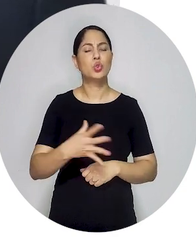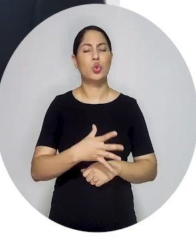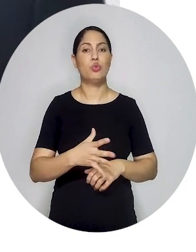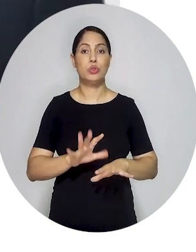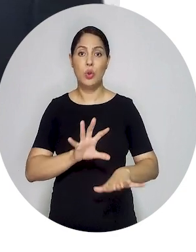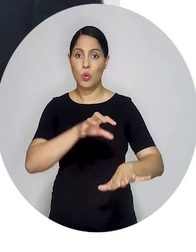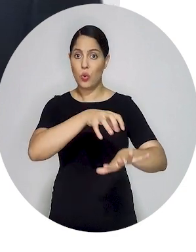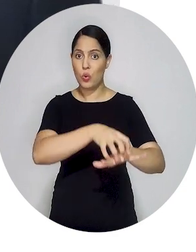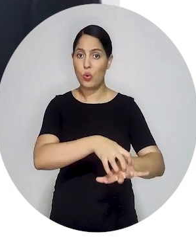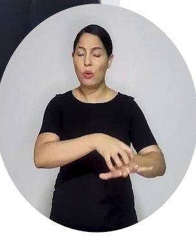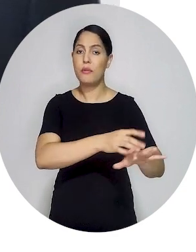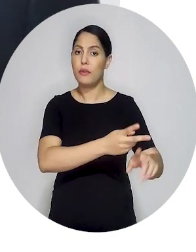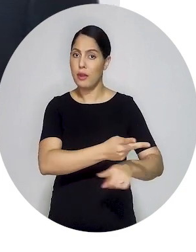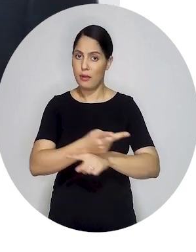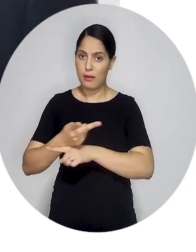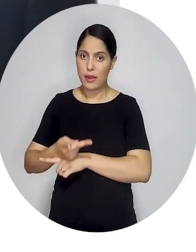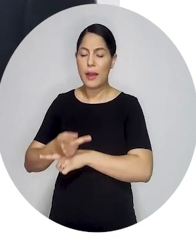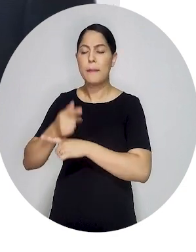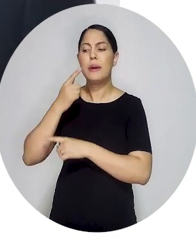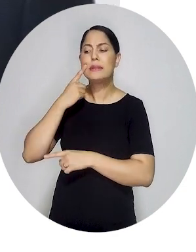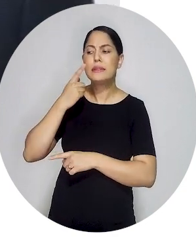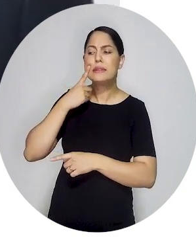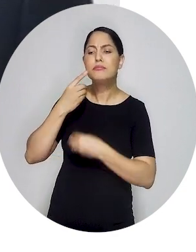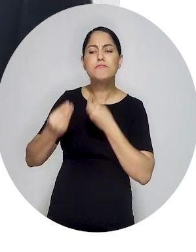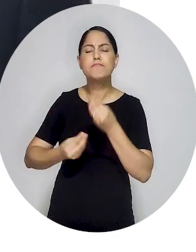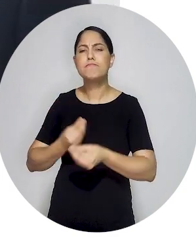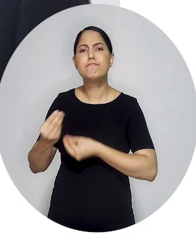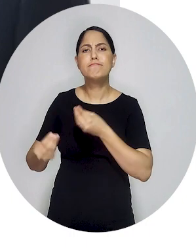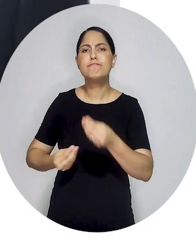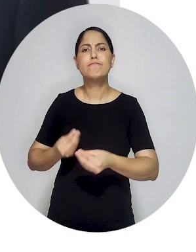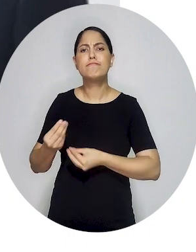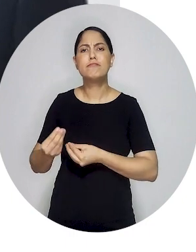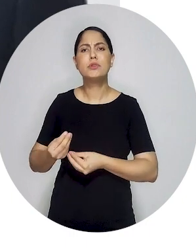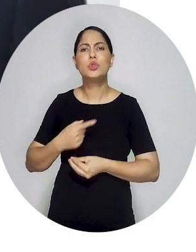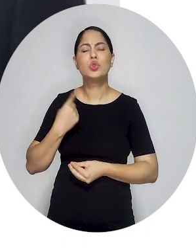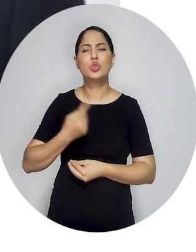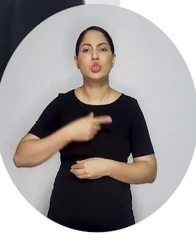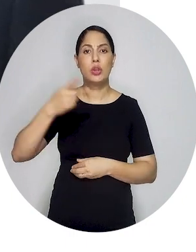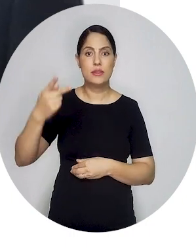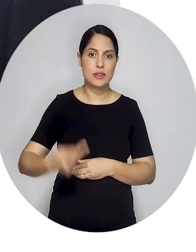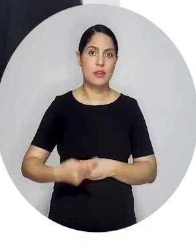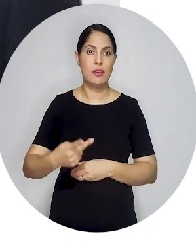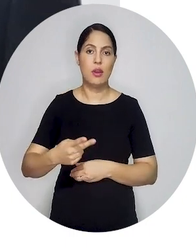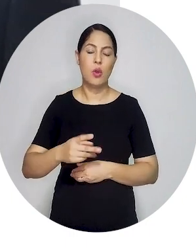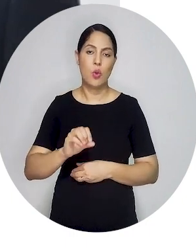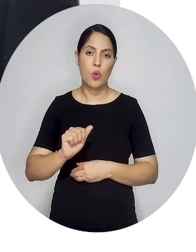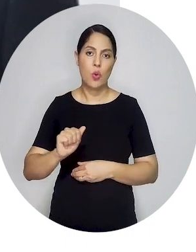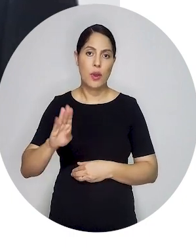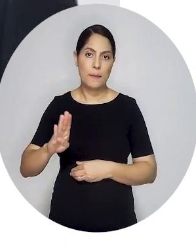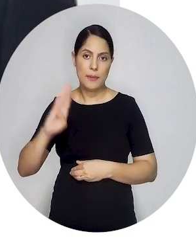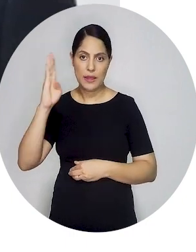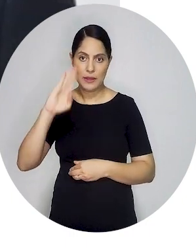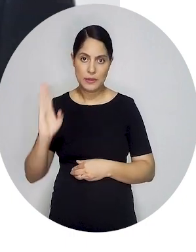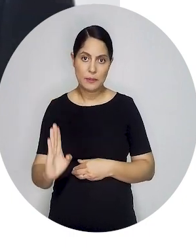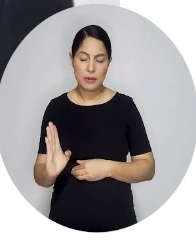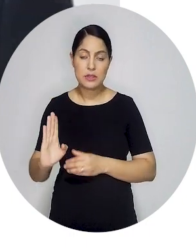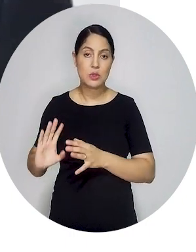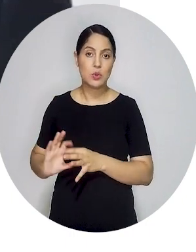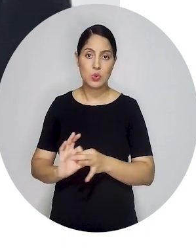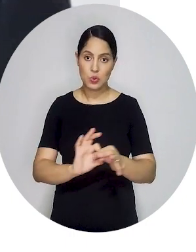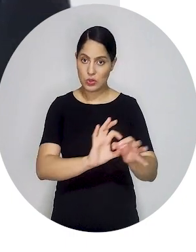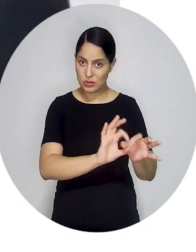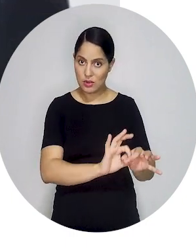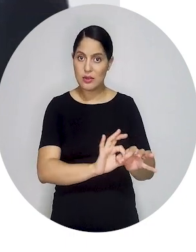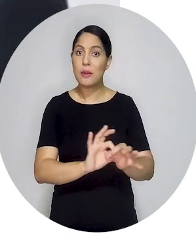panamenha. Eles experimentam um novo momento e o presidente do Colégio Nacional de Advogados do Panamá veio até nós buscar e ouvir